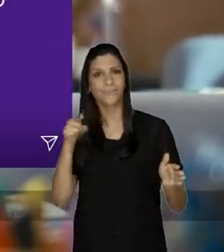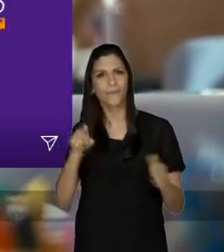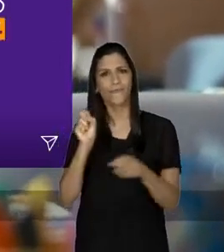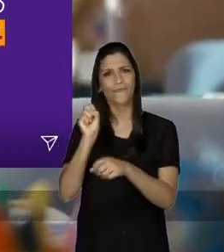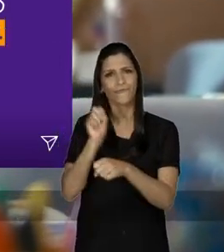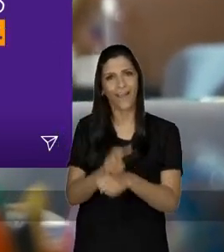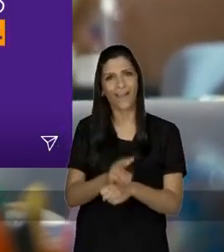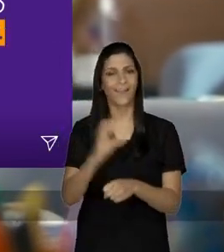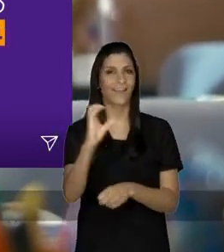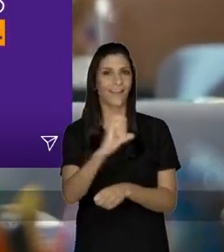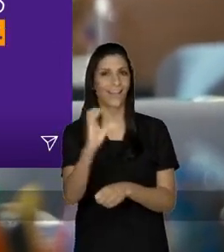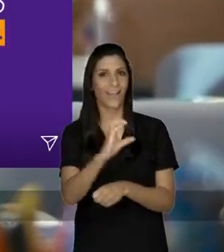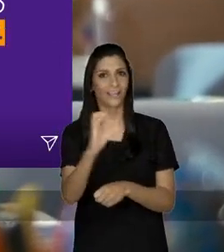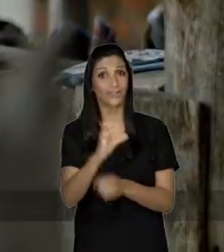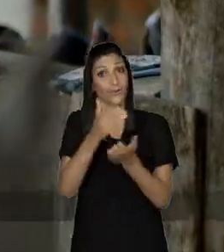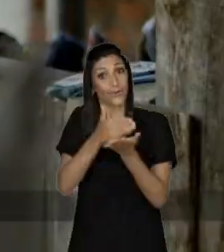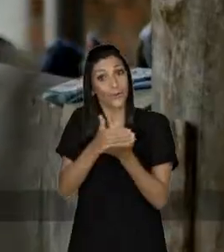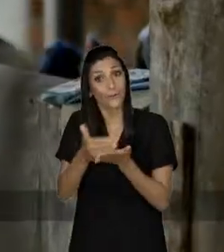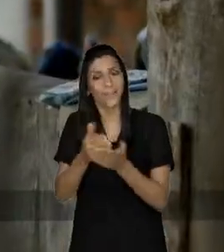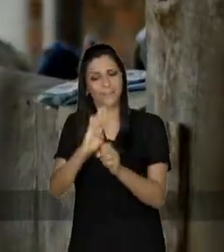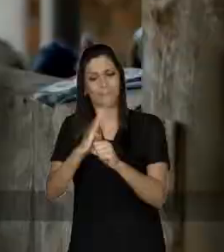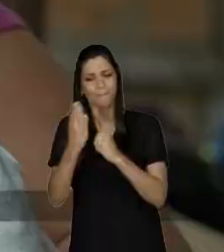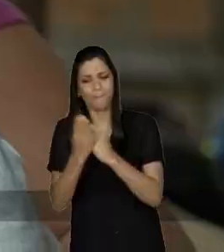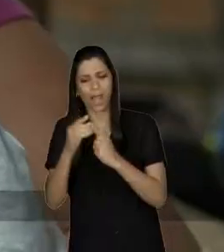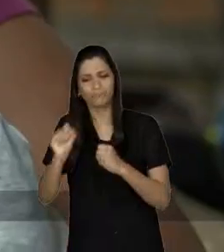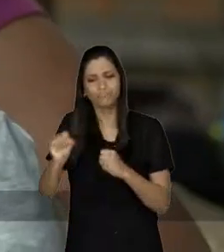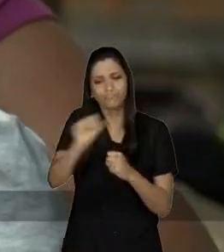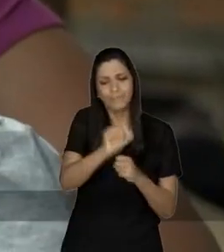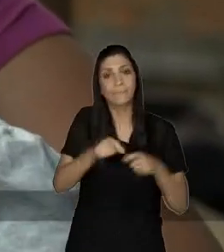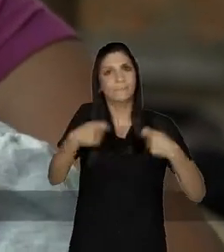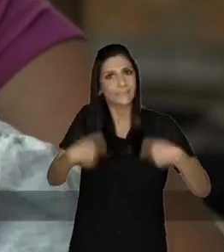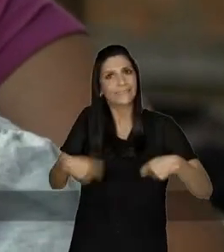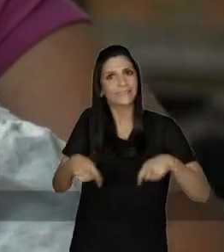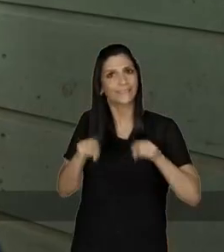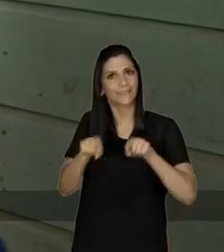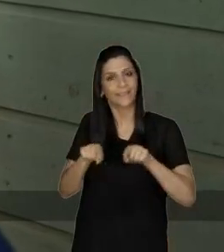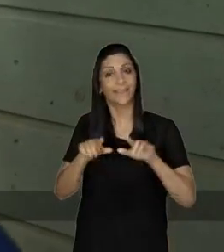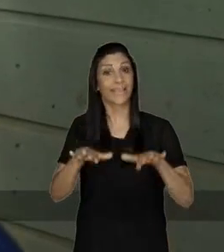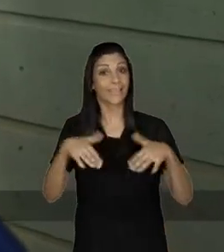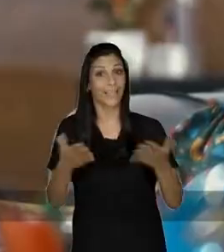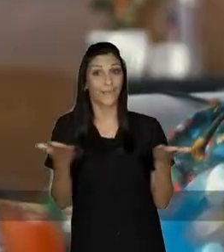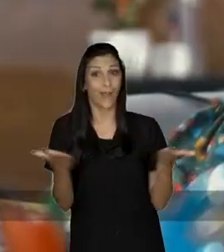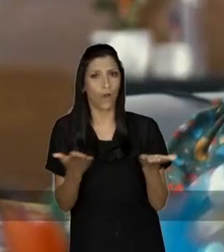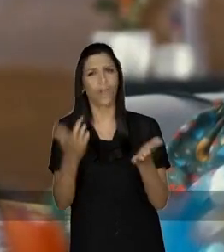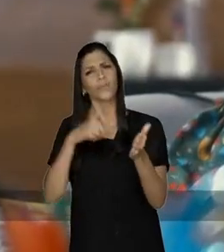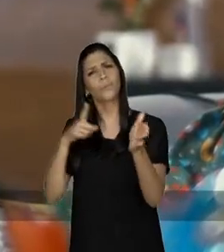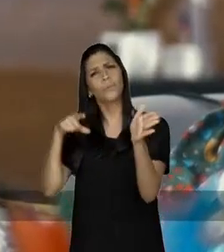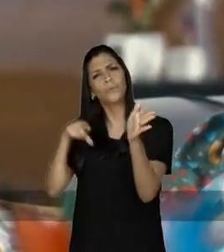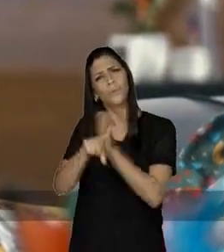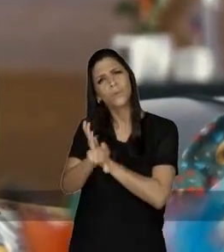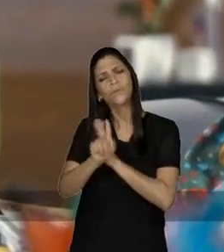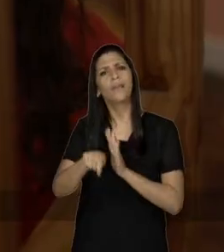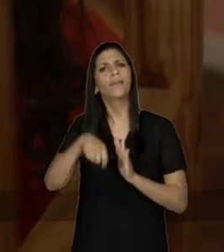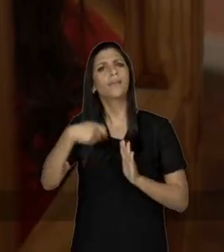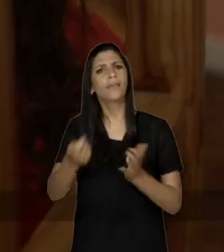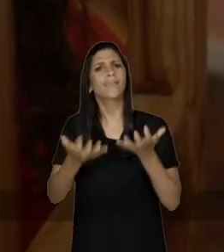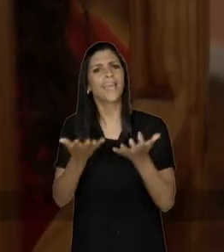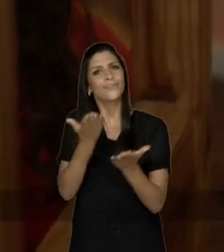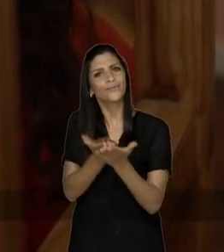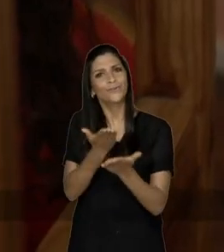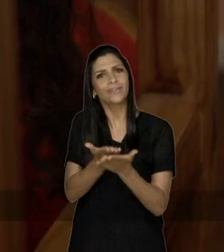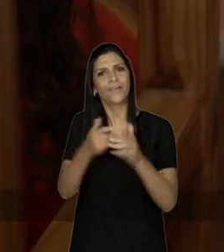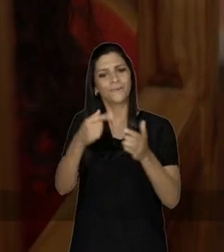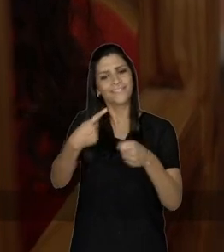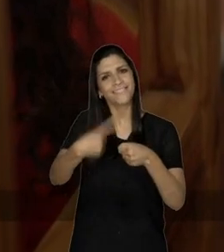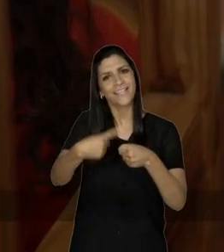abrir 13 mil vagas em creches. Começando pelos bairros onde elas mais fazem falta. Agora, eu tenho uma pergunta. Quem